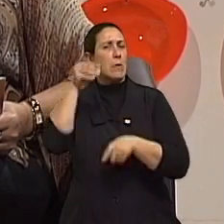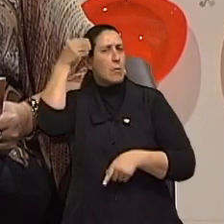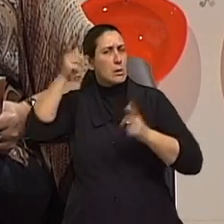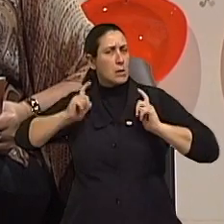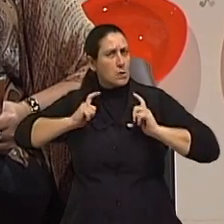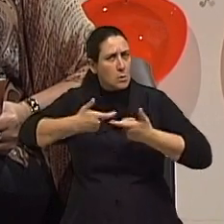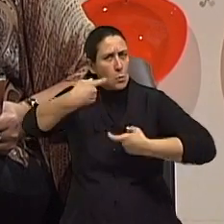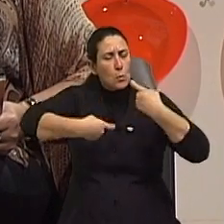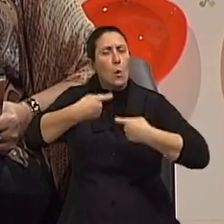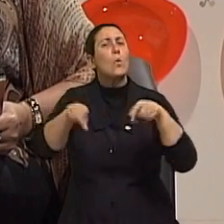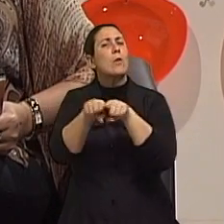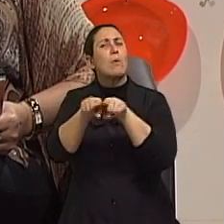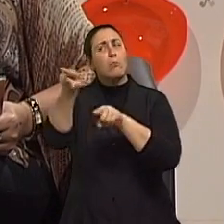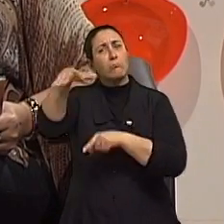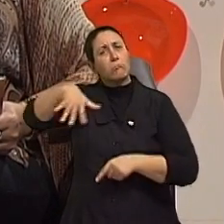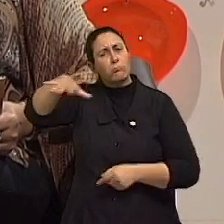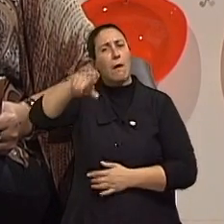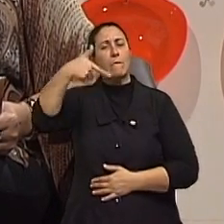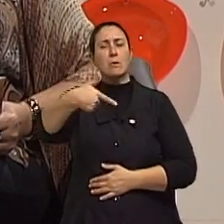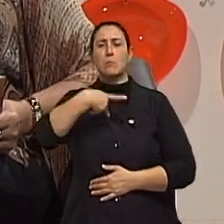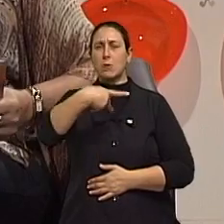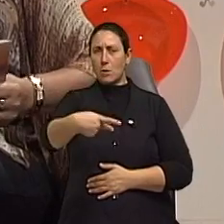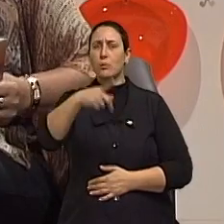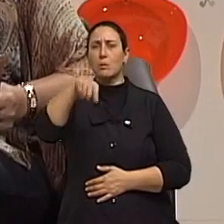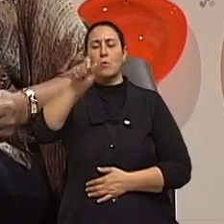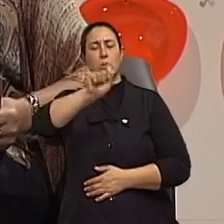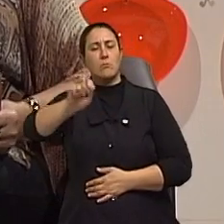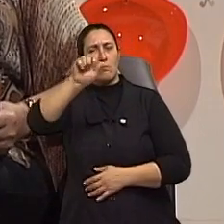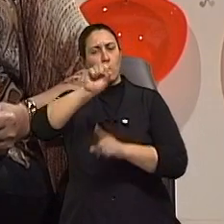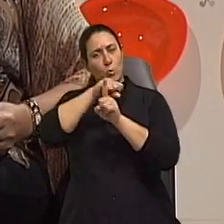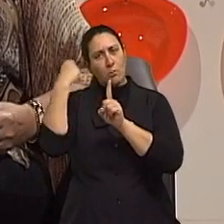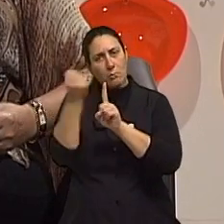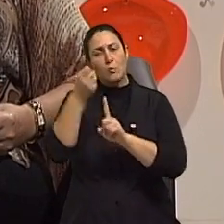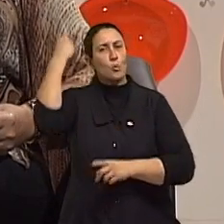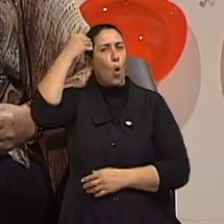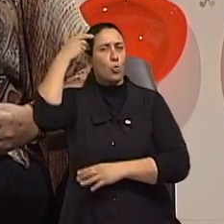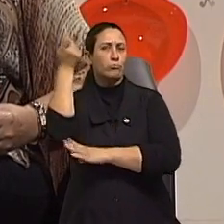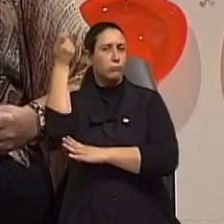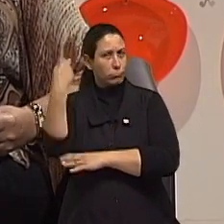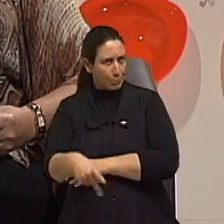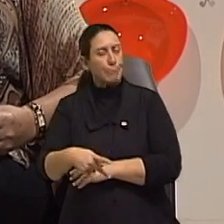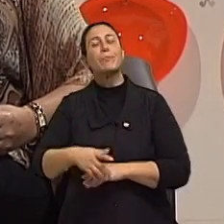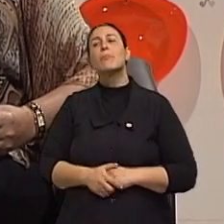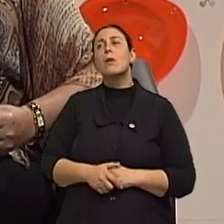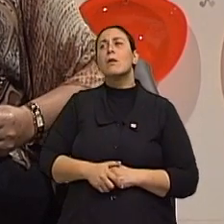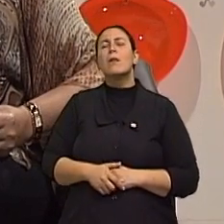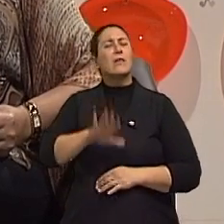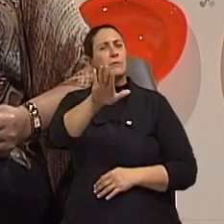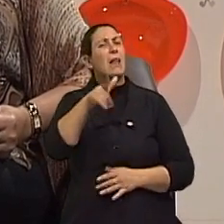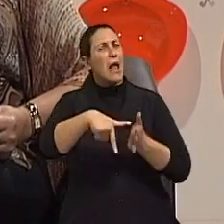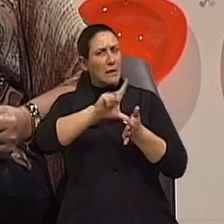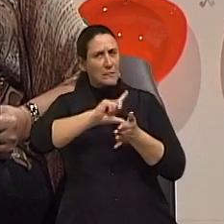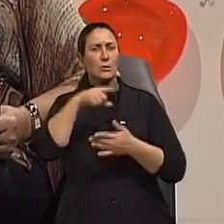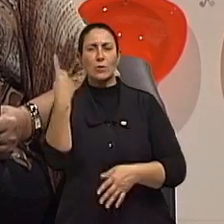da Sociedade de Psicologia do Estado do Rio Grande do Sul. Doutor Diego, a gente falava antes do intervalo